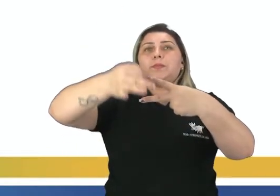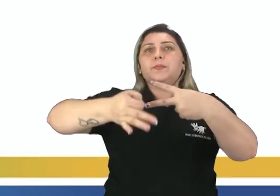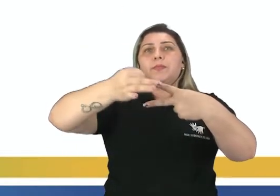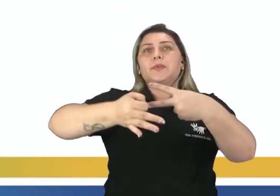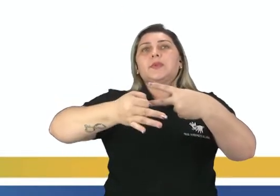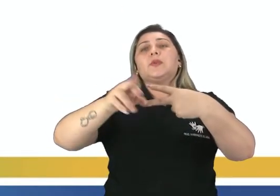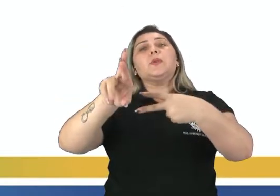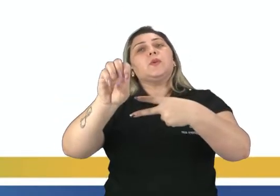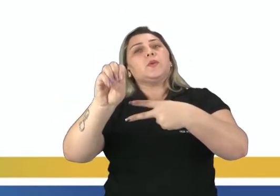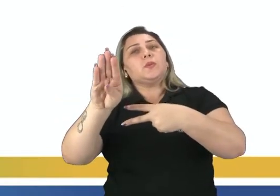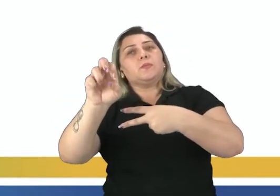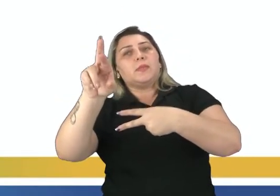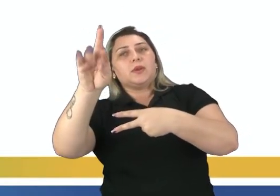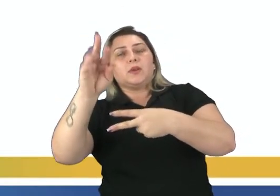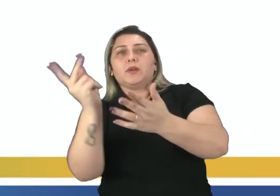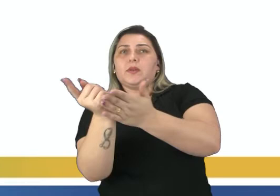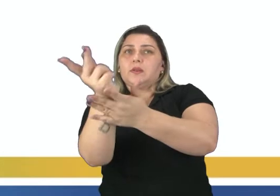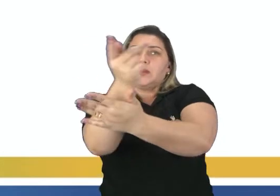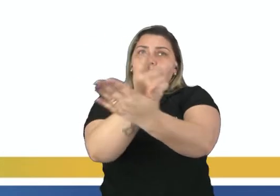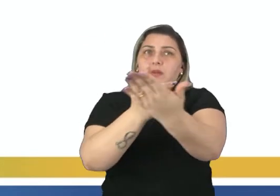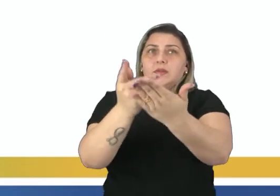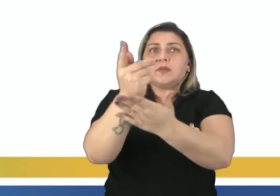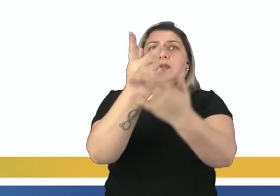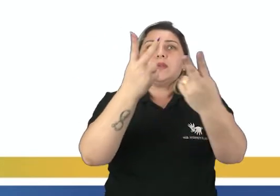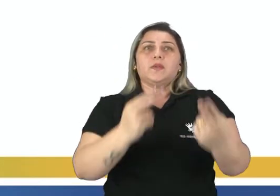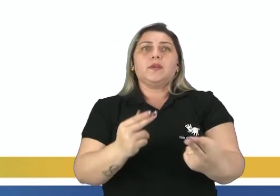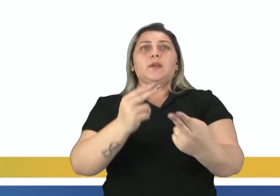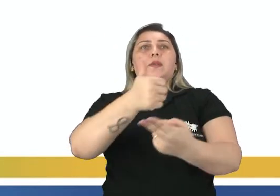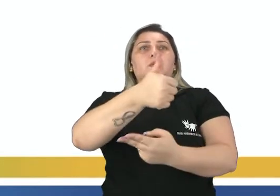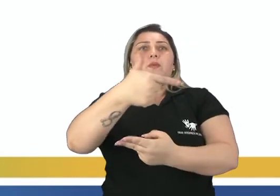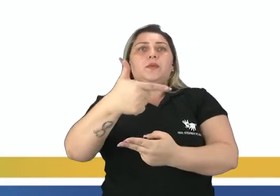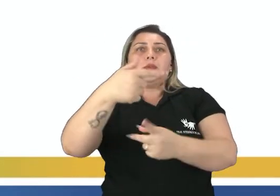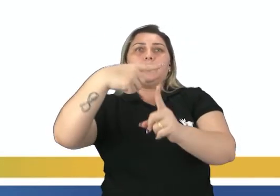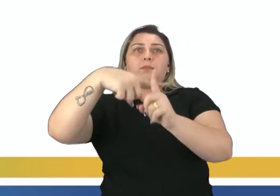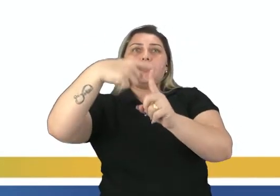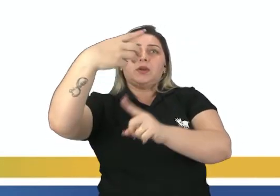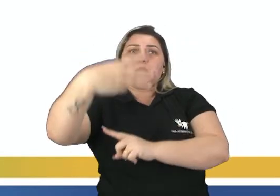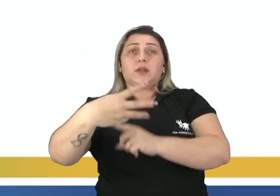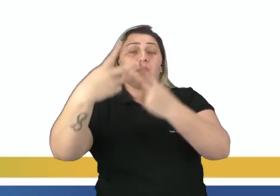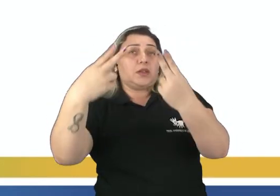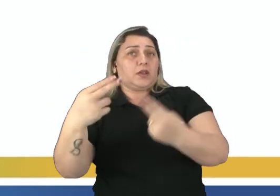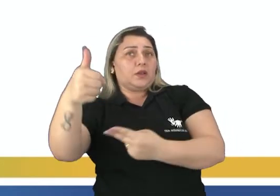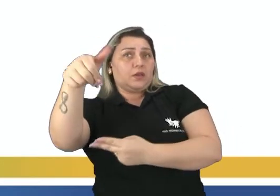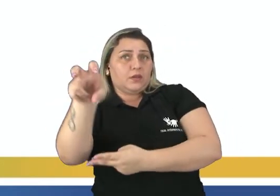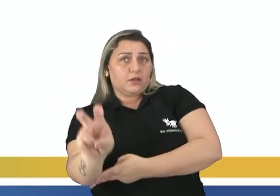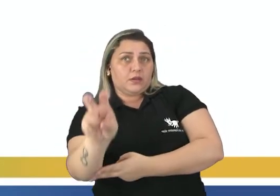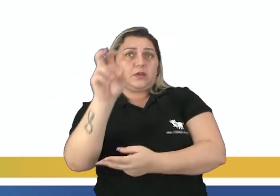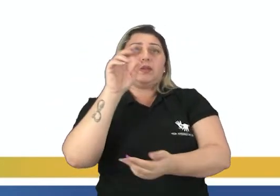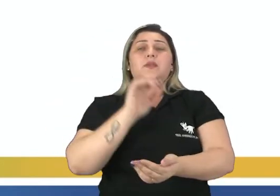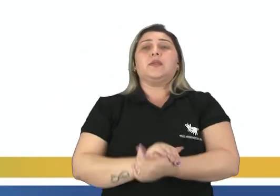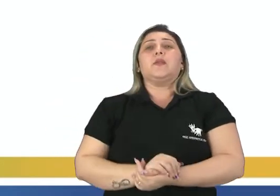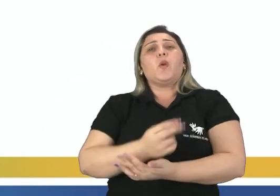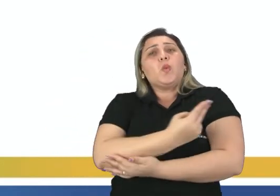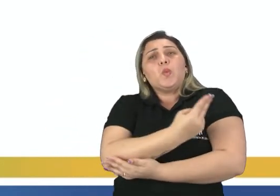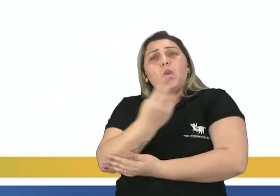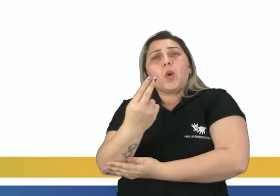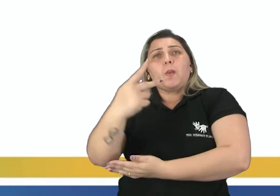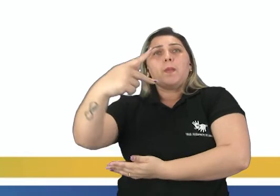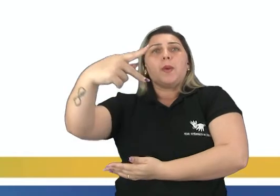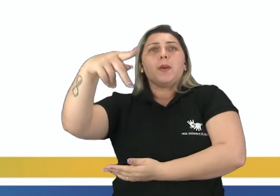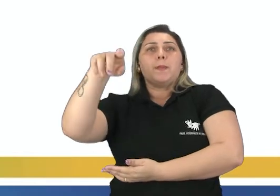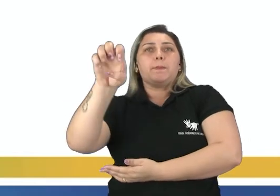do polígono que Roberto estava desenhando é igual a 12 mais 3. Isso